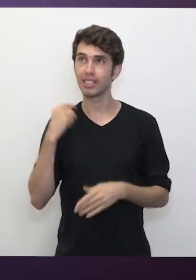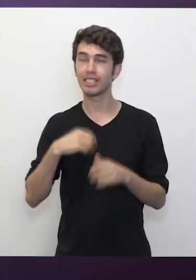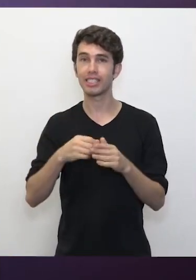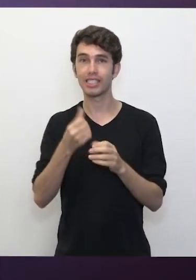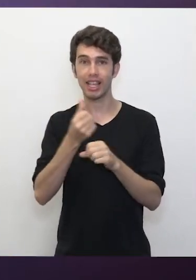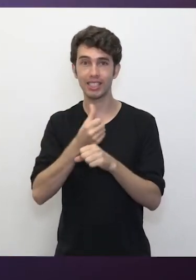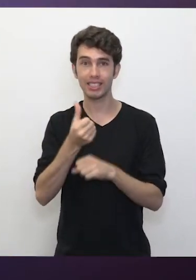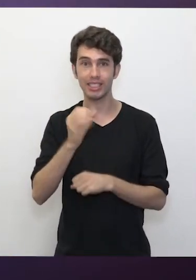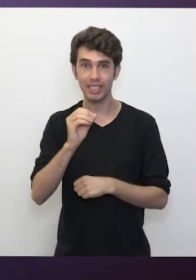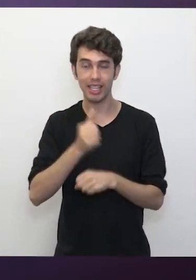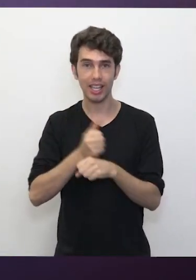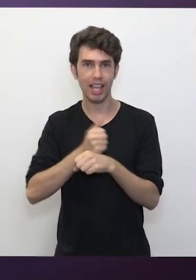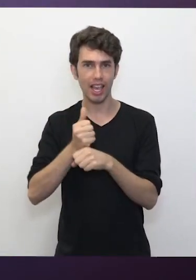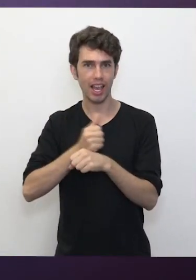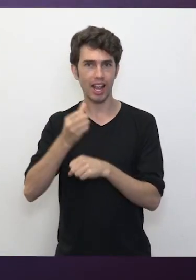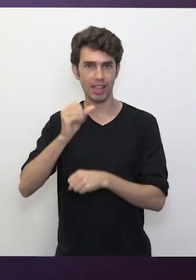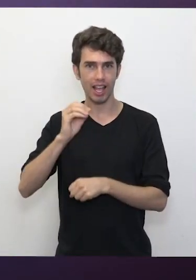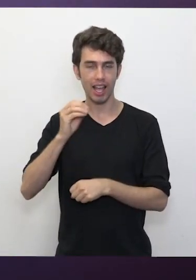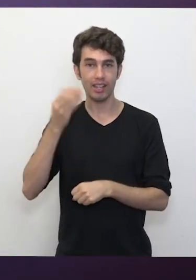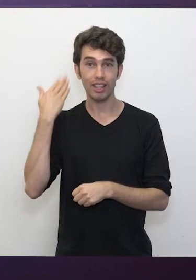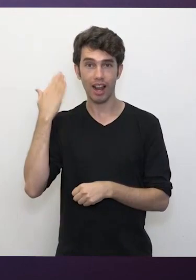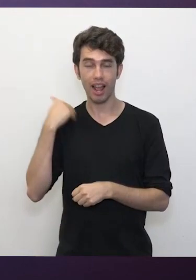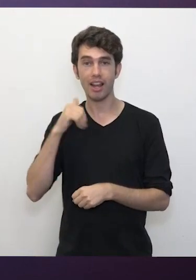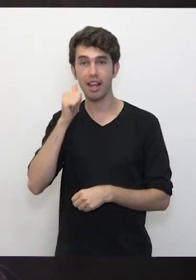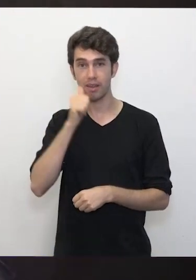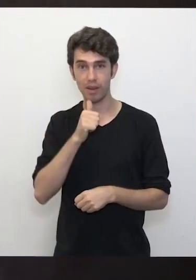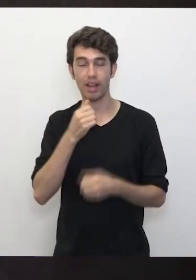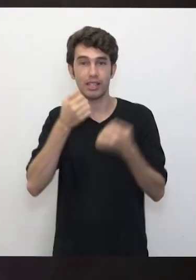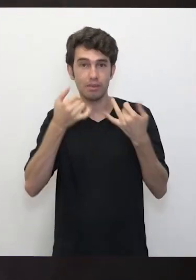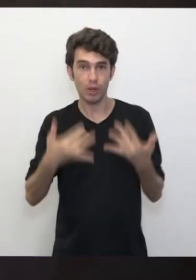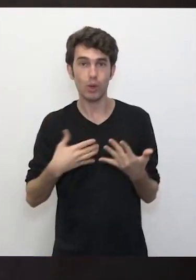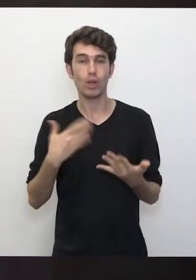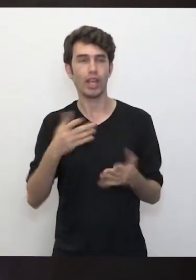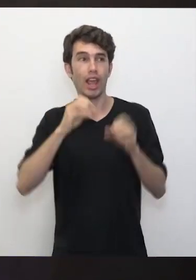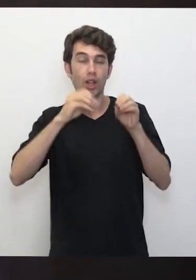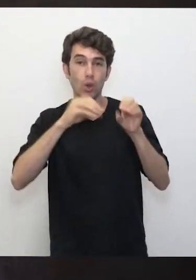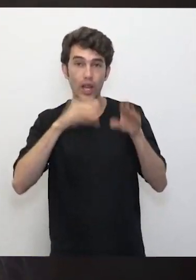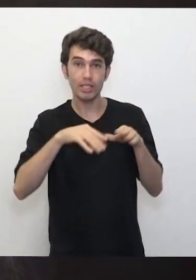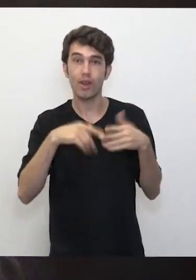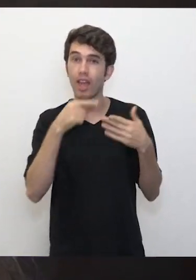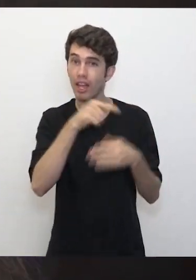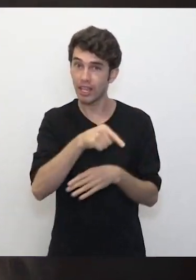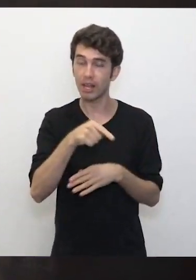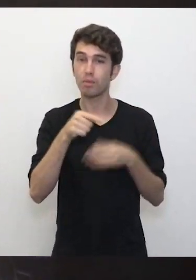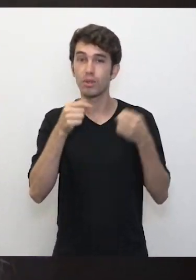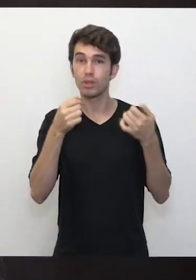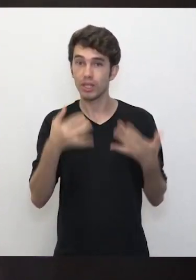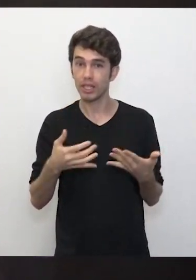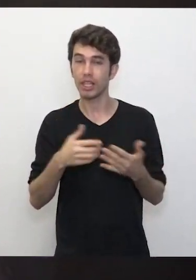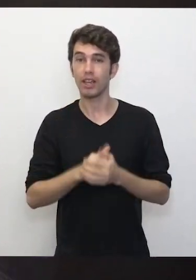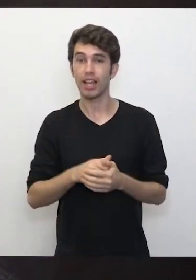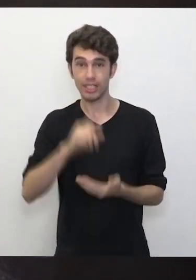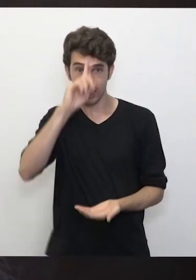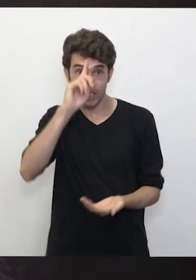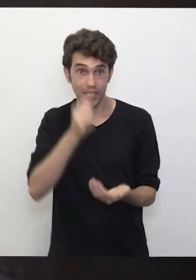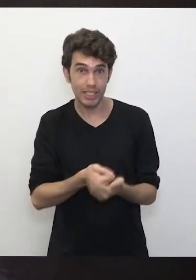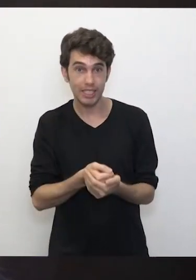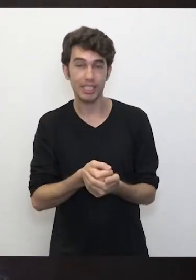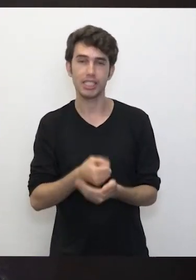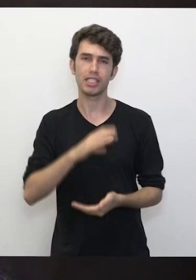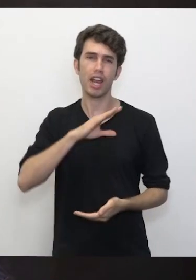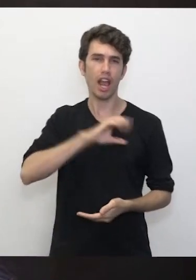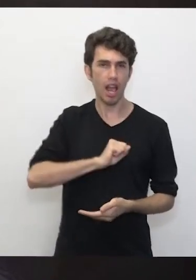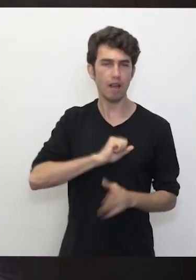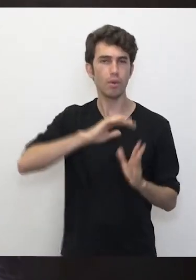60 anos atrás a Hannah Arendt disse para a gente que educação é aquele ponto em que a gente decide